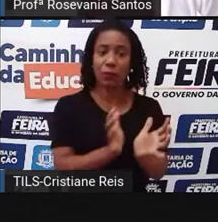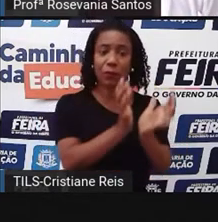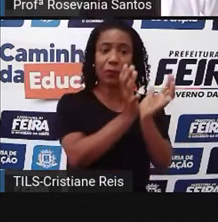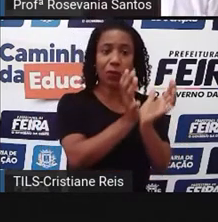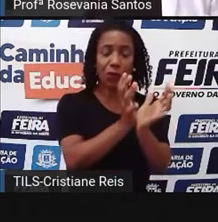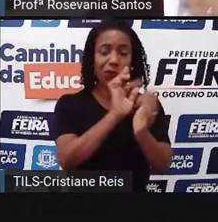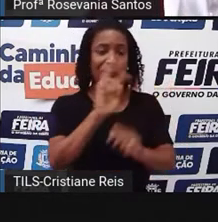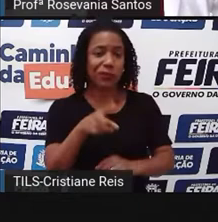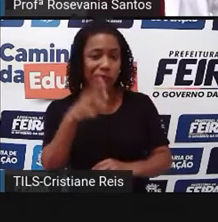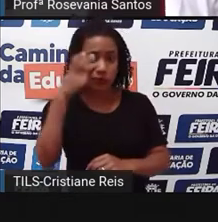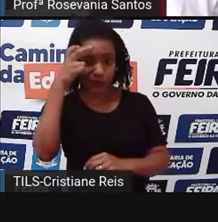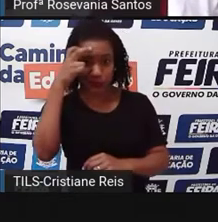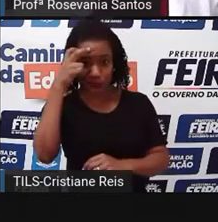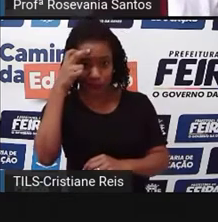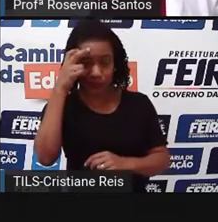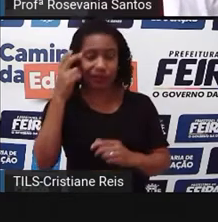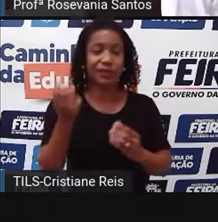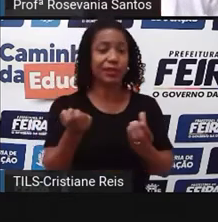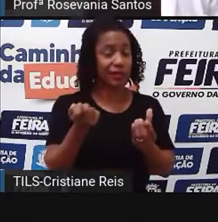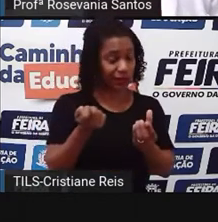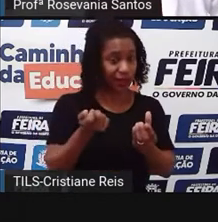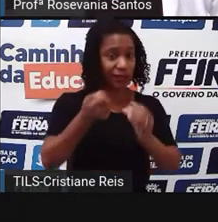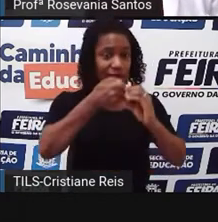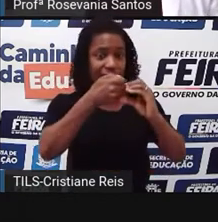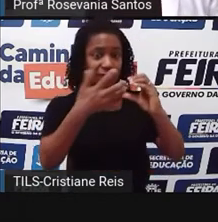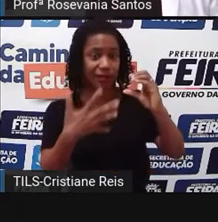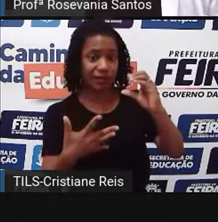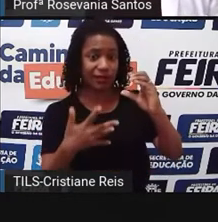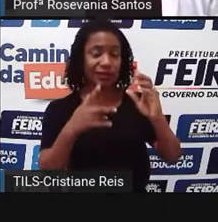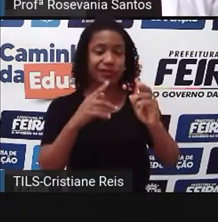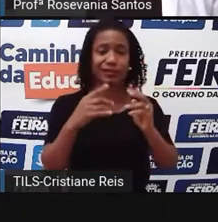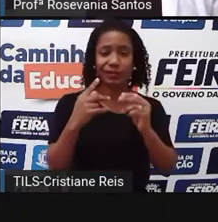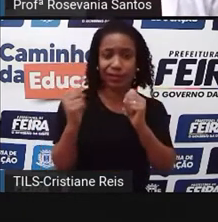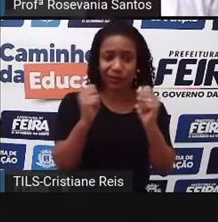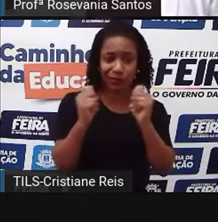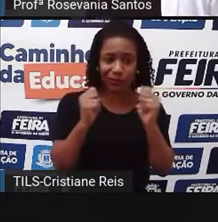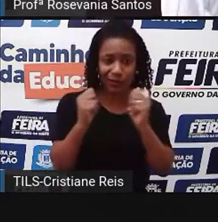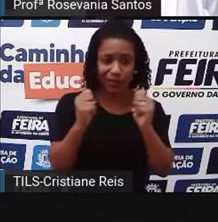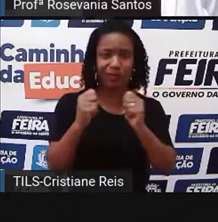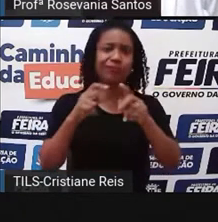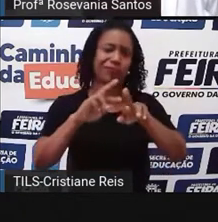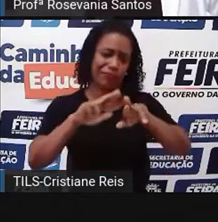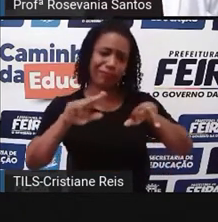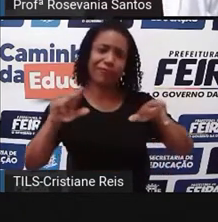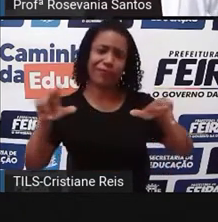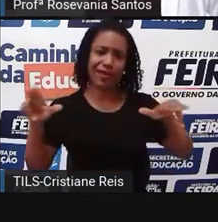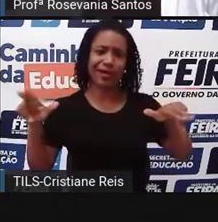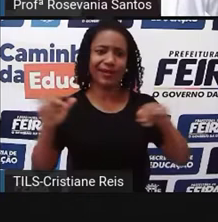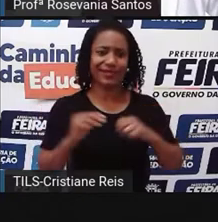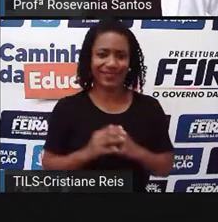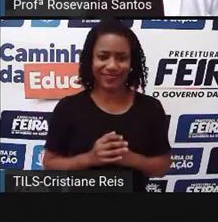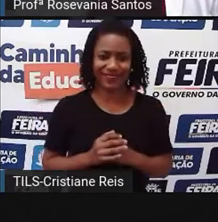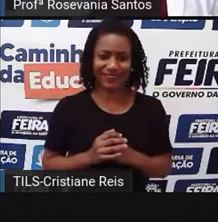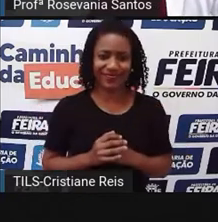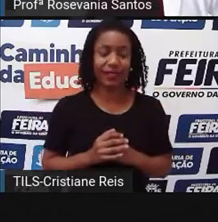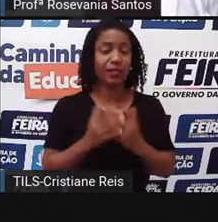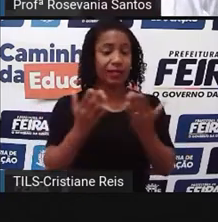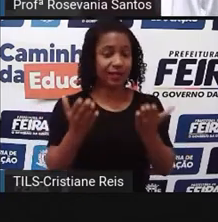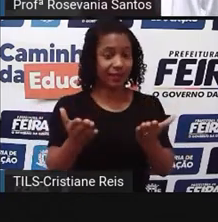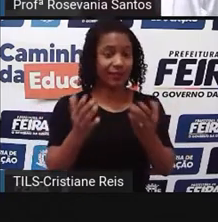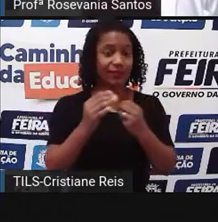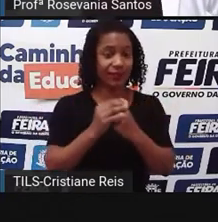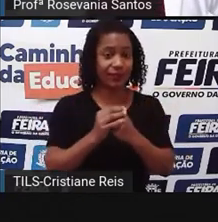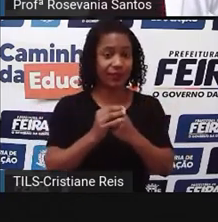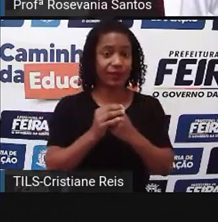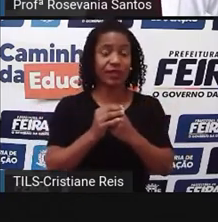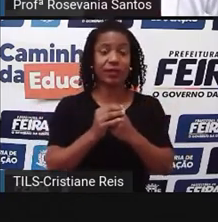sua cultura, seus aspectos econômicos, né? De modo geral. Então, como eu falei para vocês que